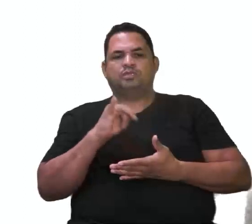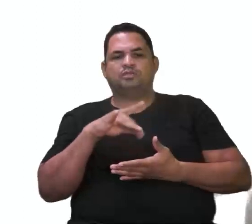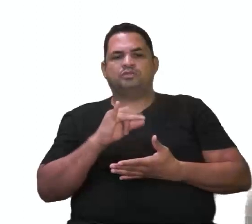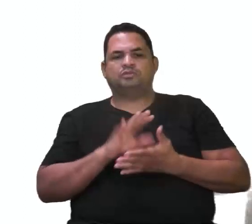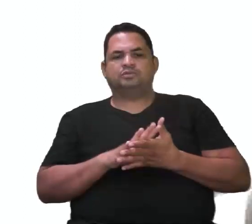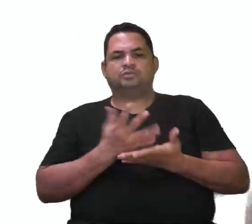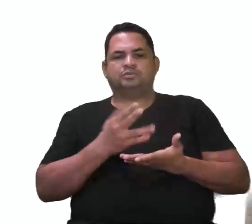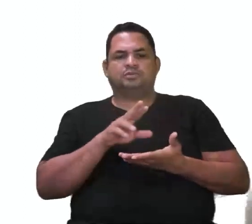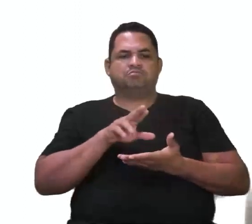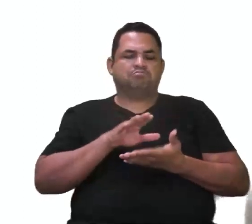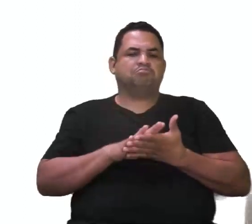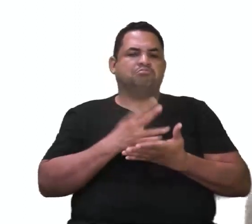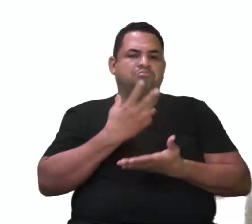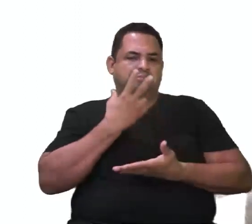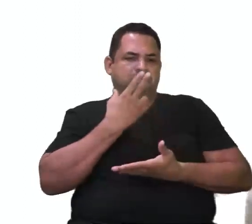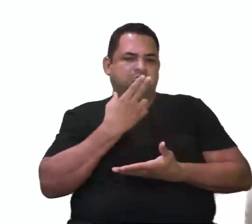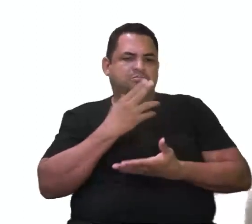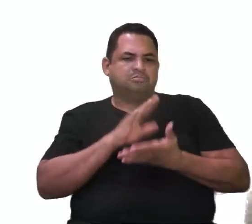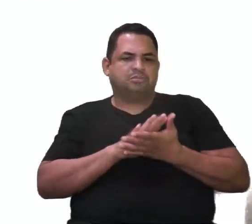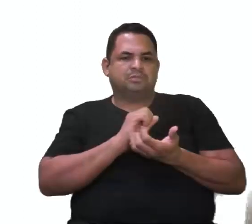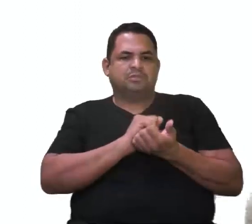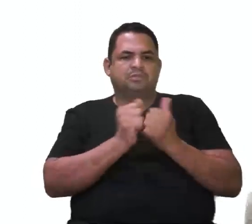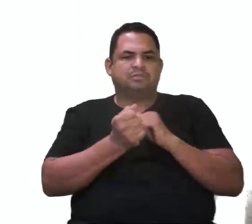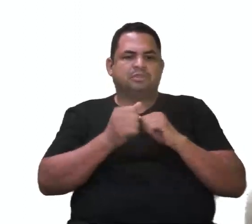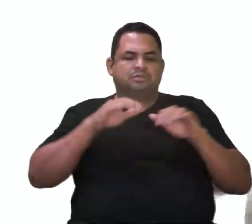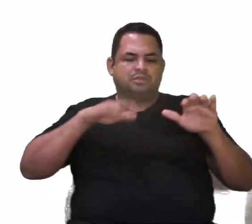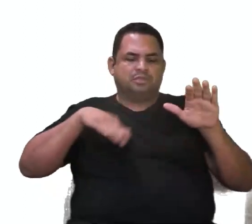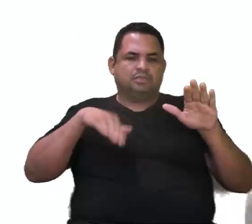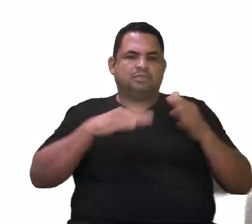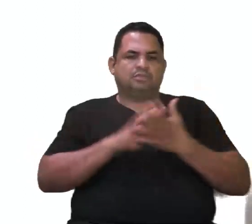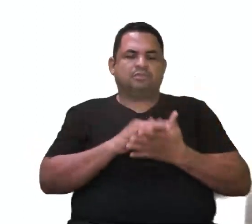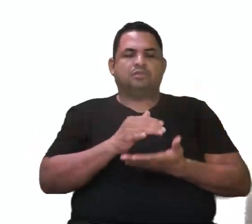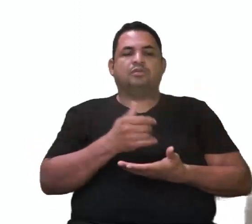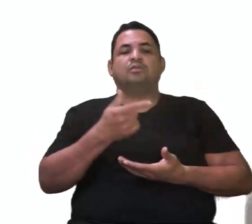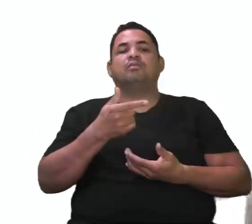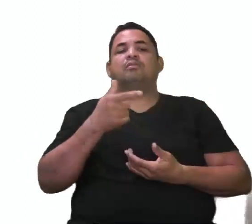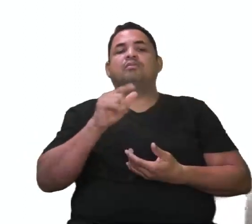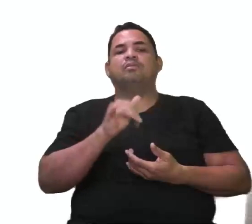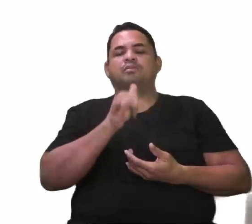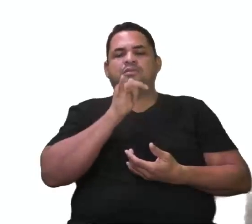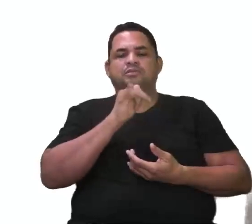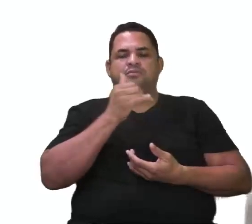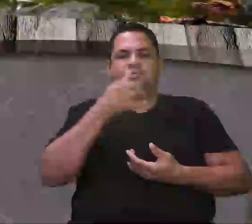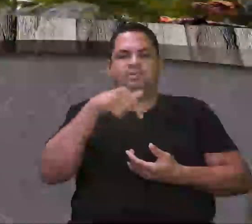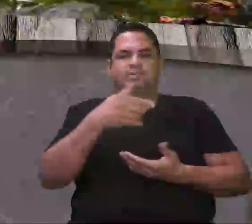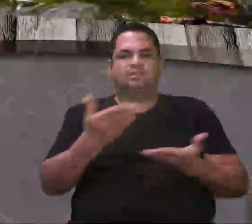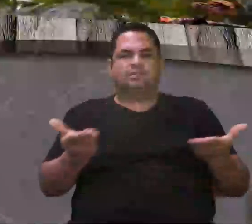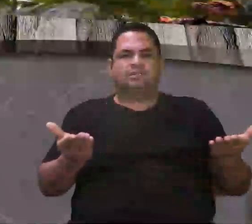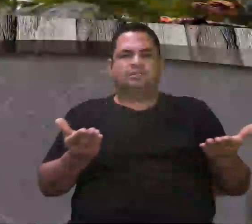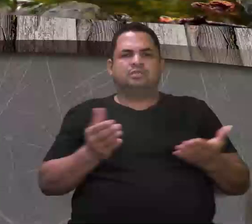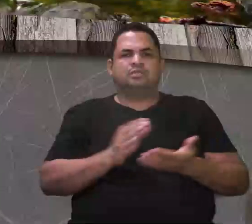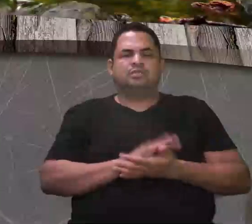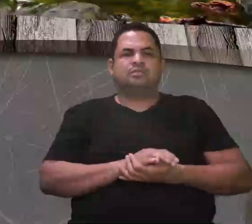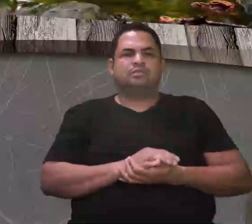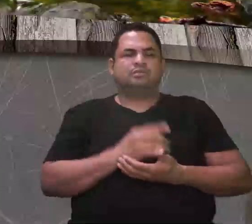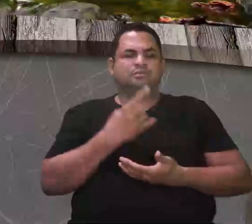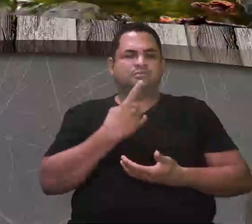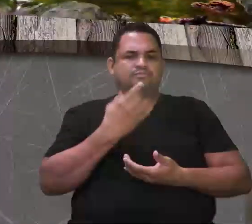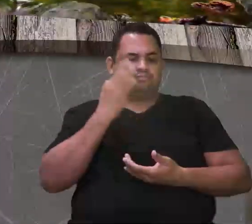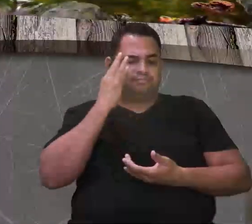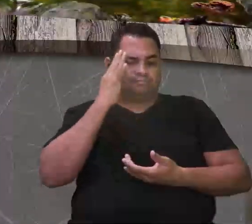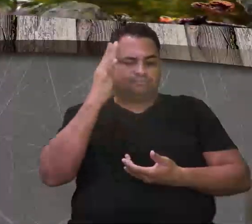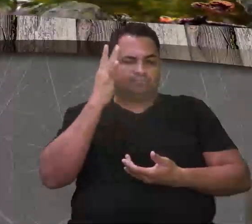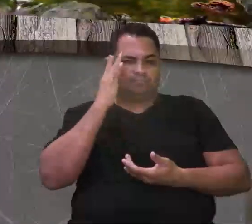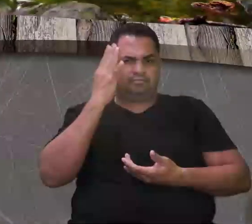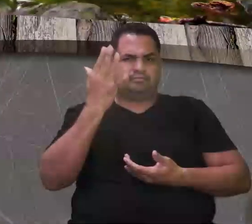bastante semelhantes, adaptadas à natação. Aí eu vou dar um outro exemplo aqui para você. Olha aqui para mim. Vamos imaginar